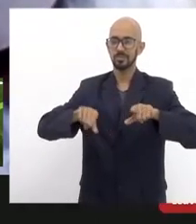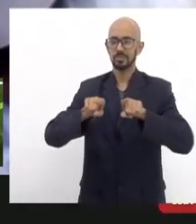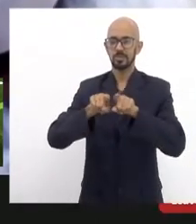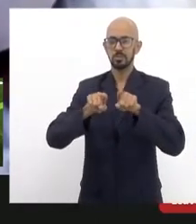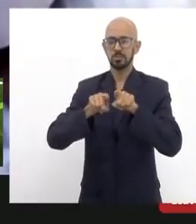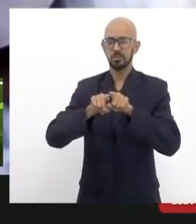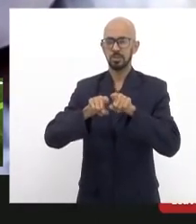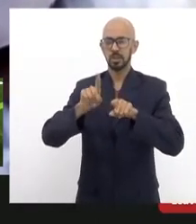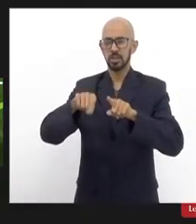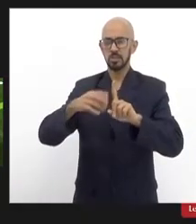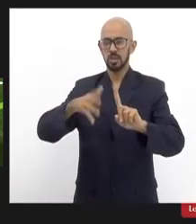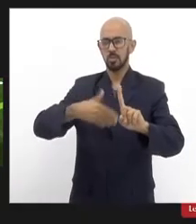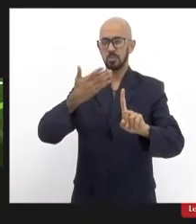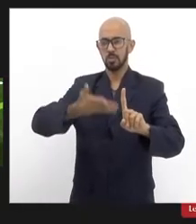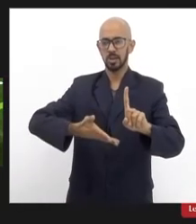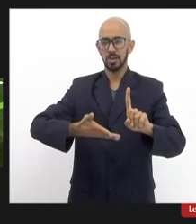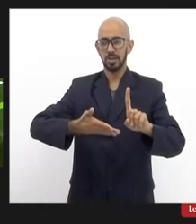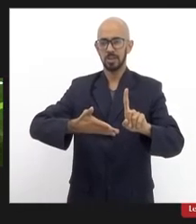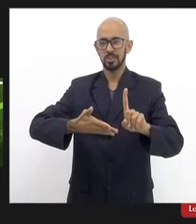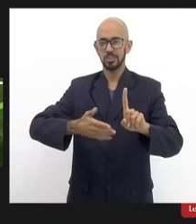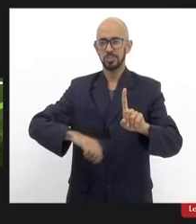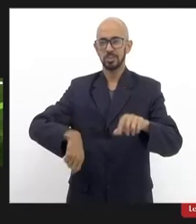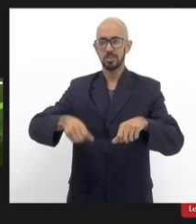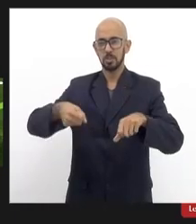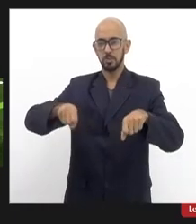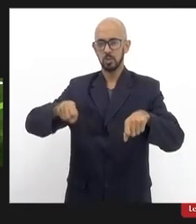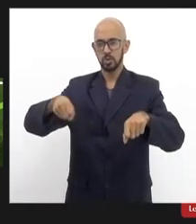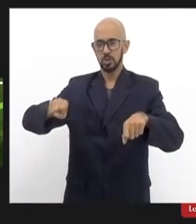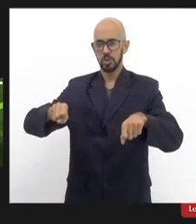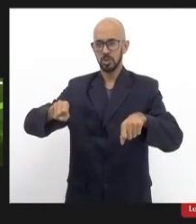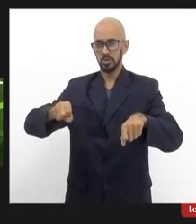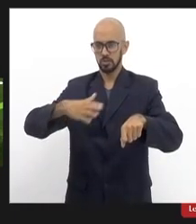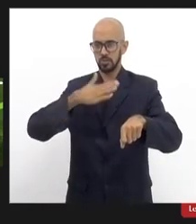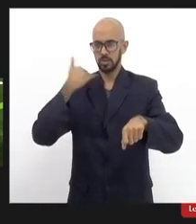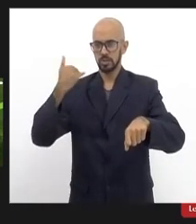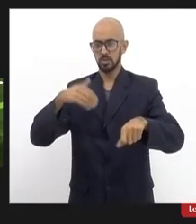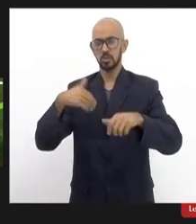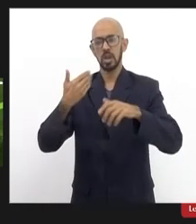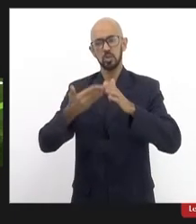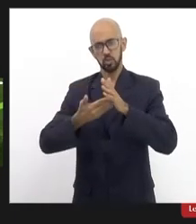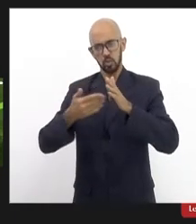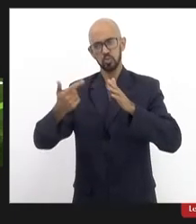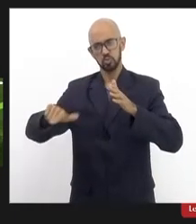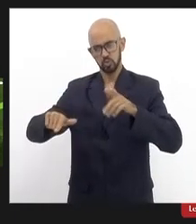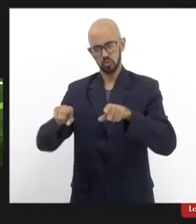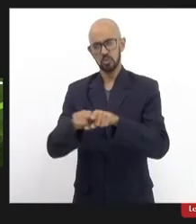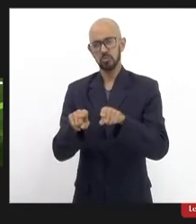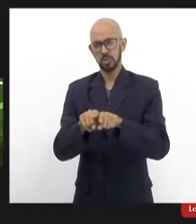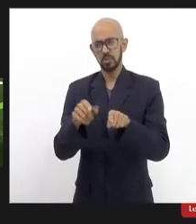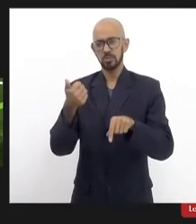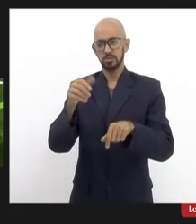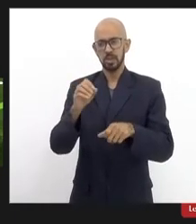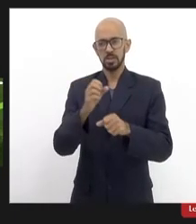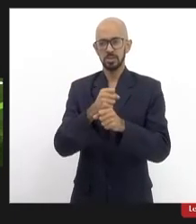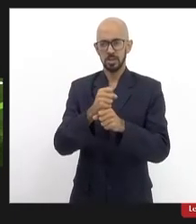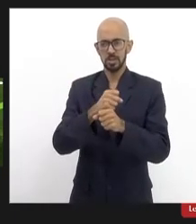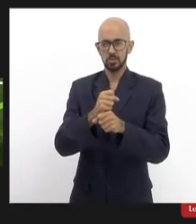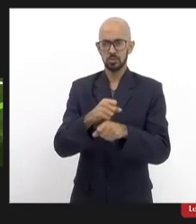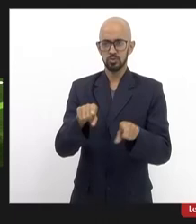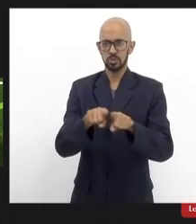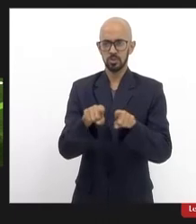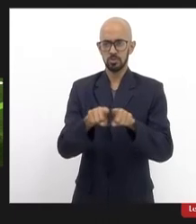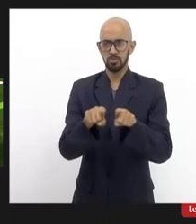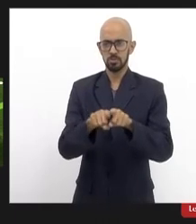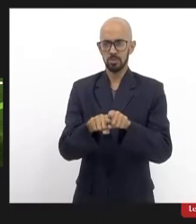homenagem ao motorneiro Nelson a todos se foram e os 10 anos dessa luta que esperamos que a partir de agora